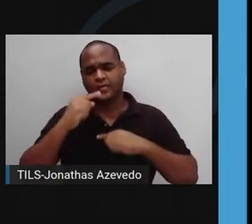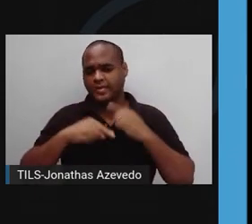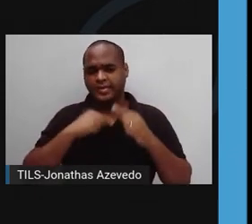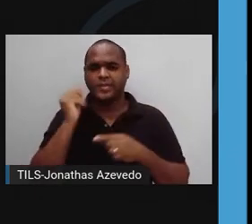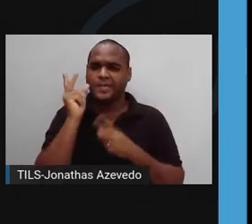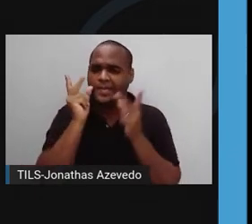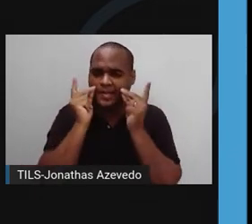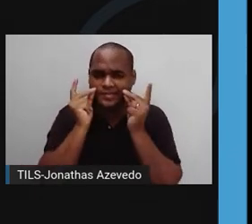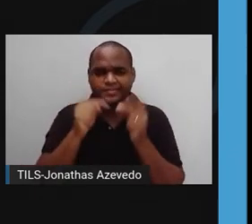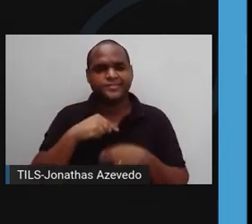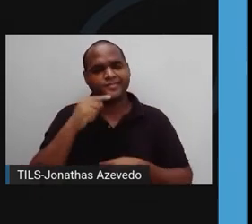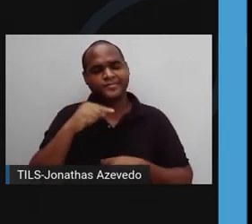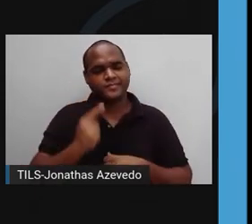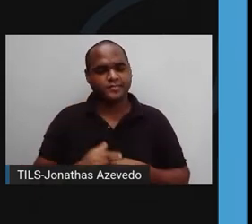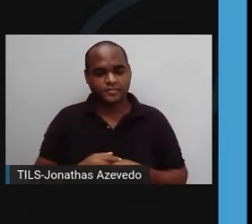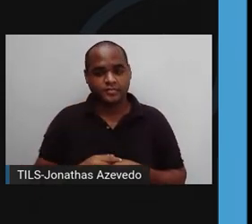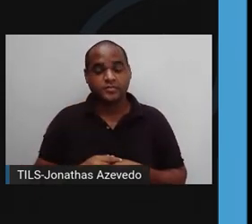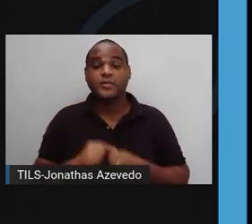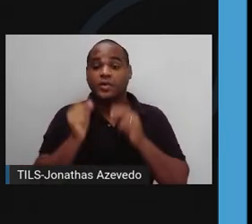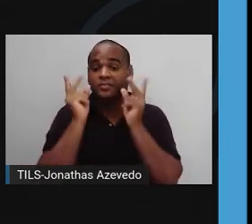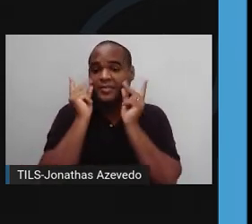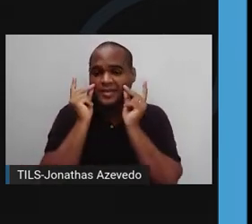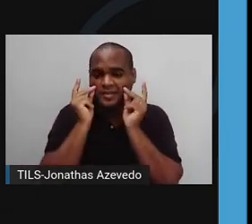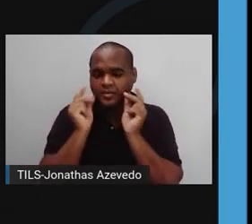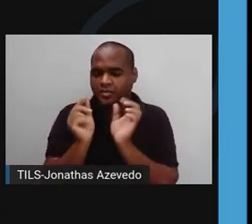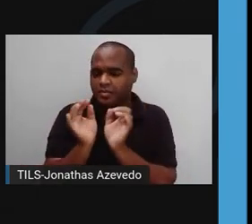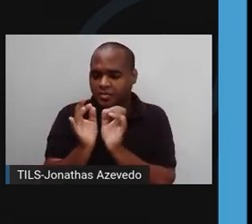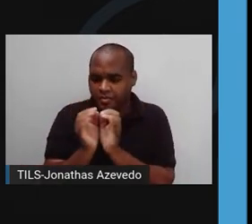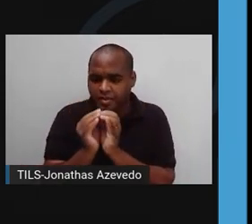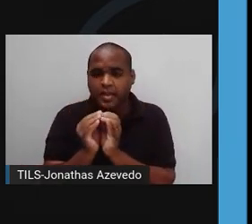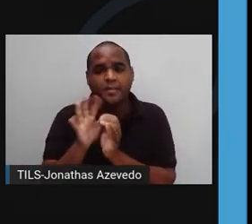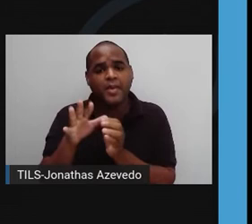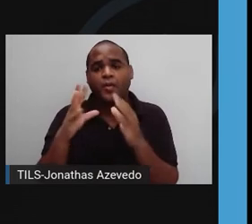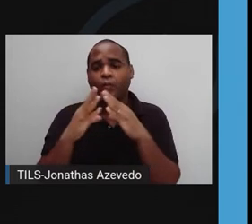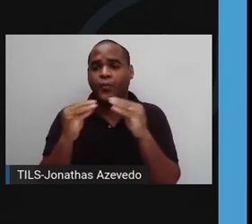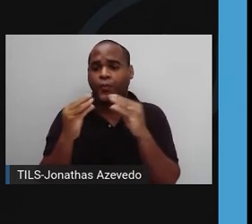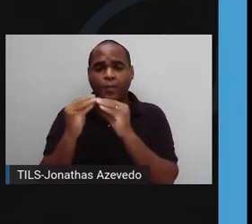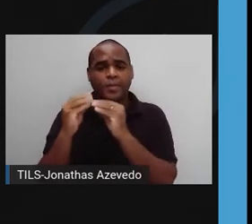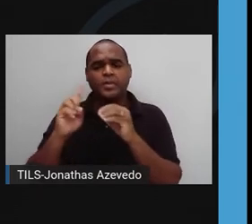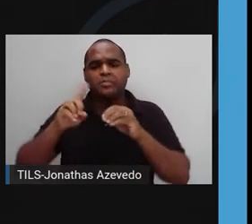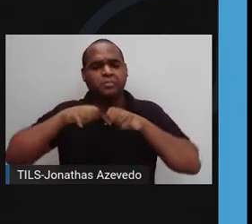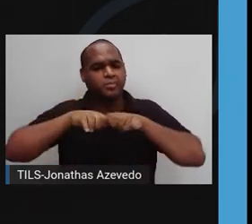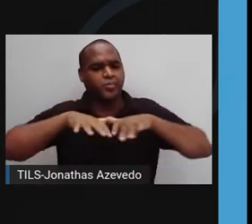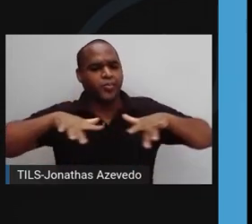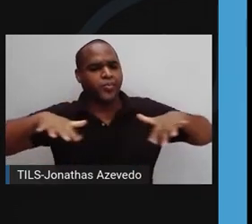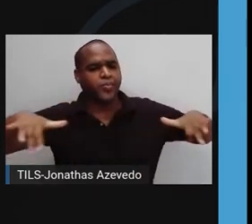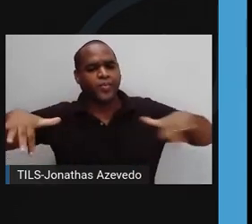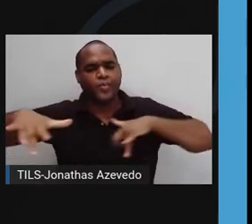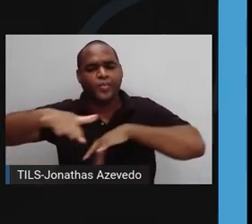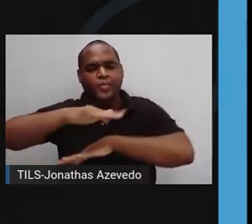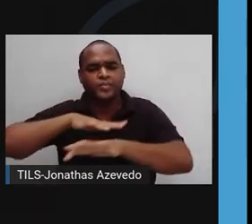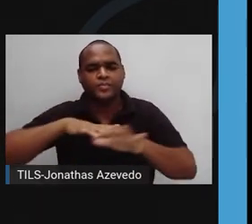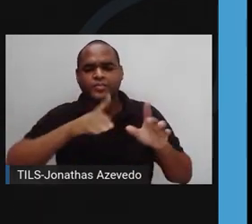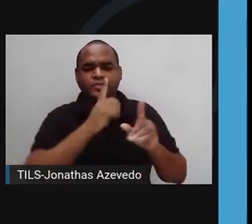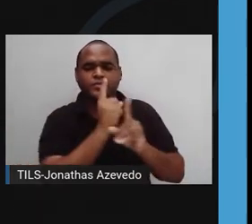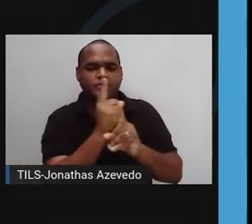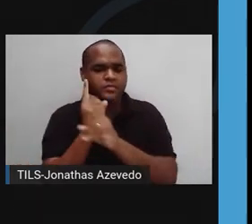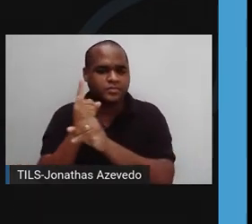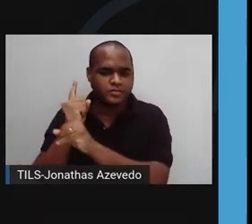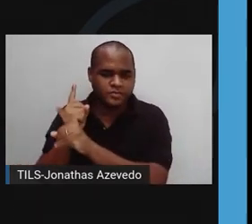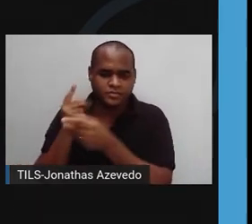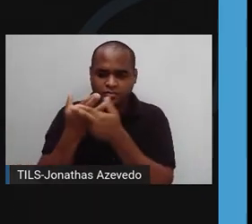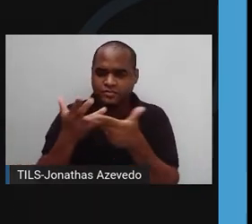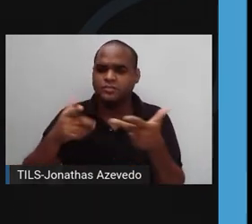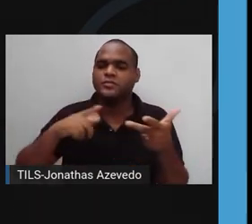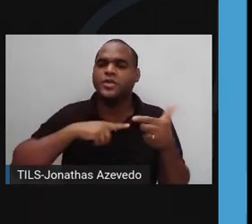plástico. Então, apesar do plástico diminuir de tamanho, ele não desaparece, apenas se espalha pelo oceano. E é por isso que encontramos microplásticos em praticamente